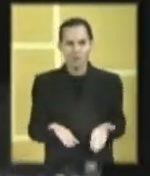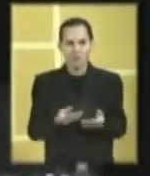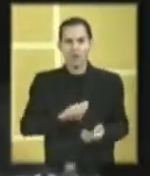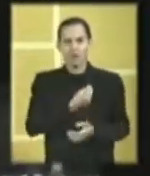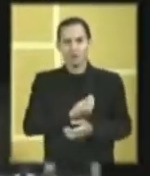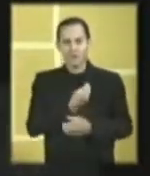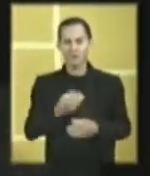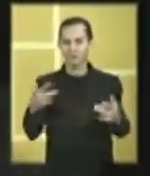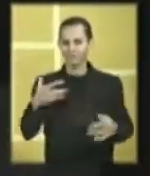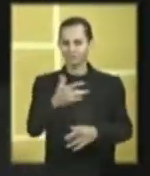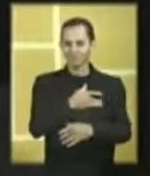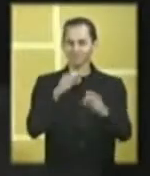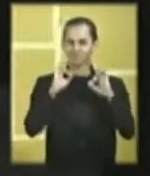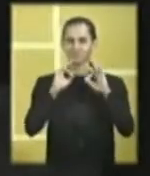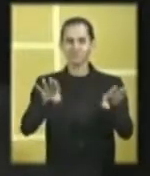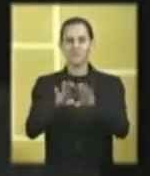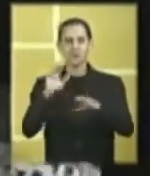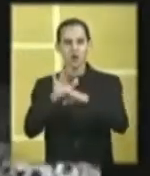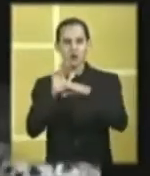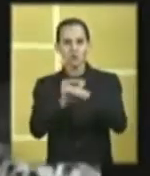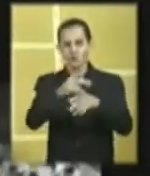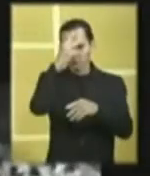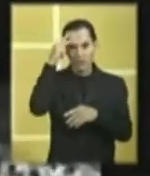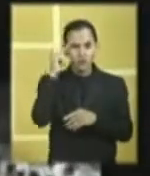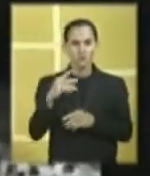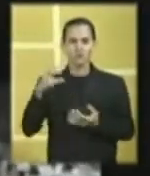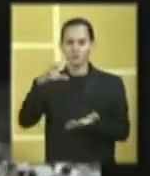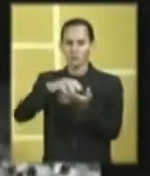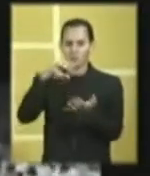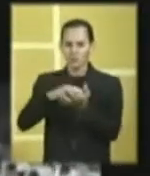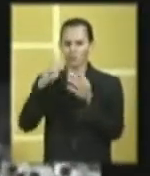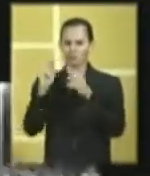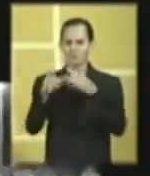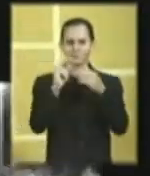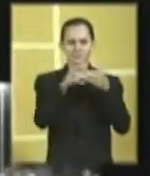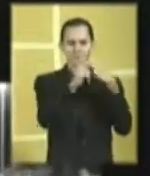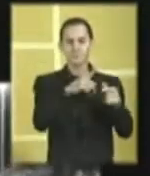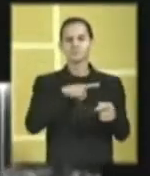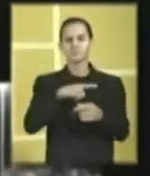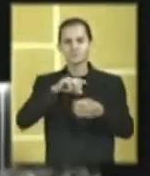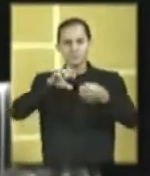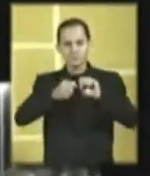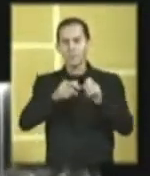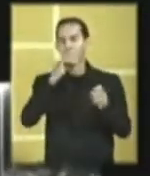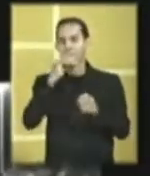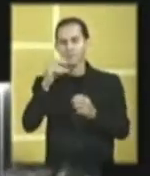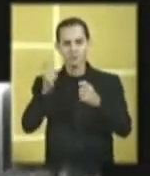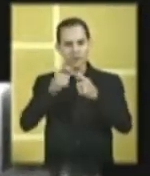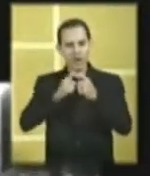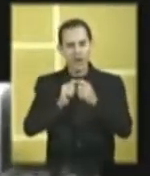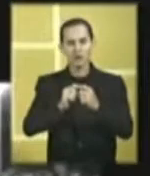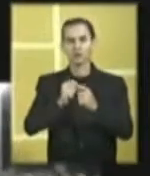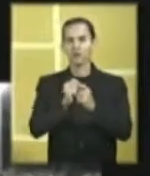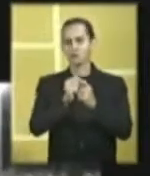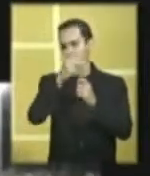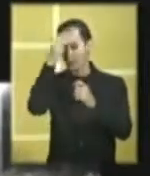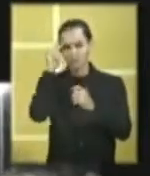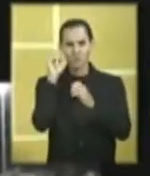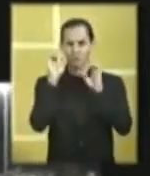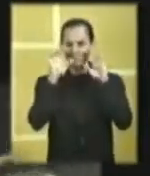de vida saudável, orienta e atende o público com uma equipe multidisciplinar formada por médicos, nutricionistas,